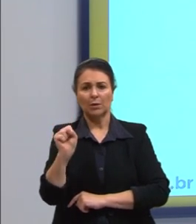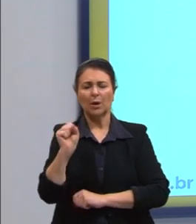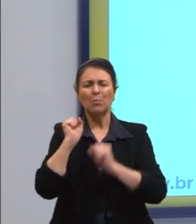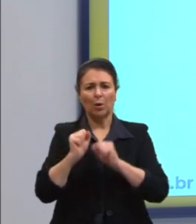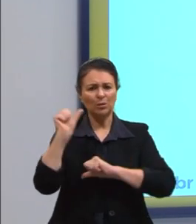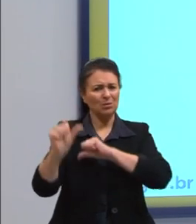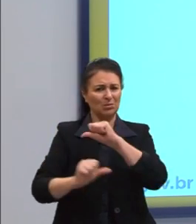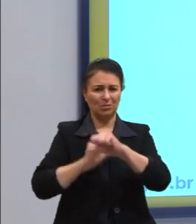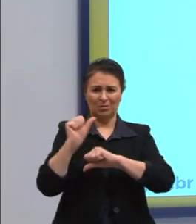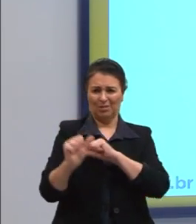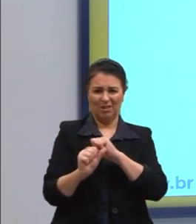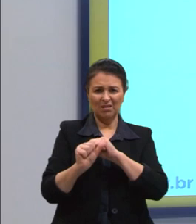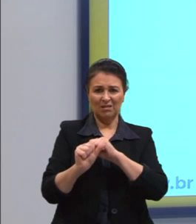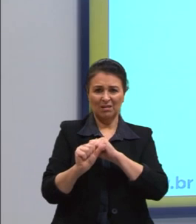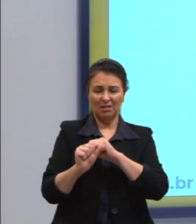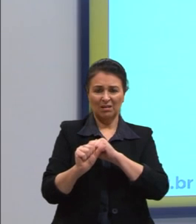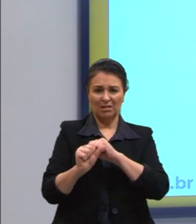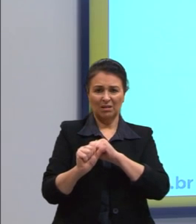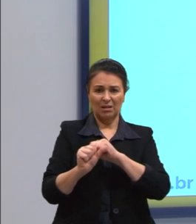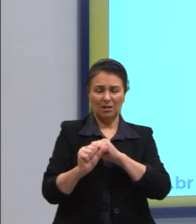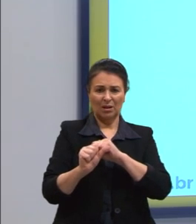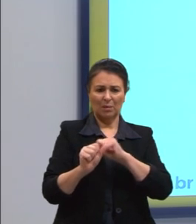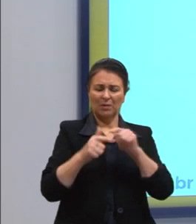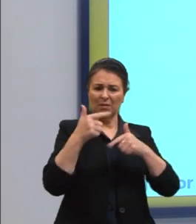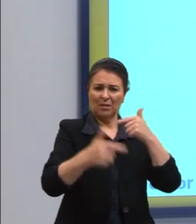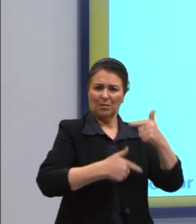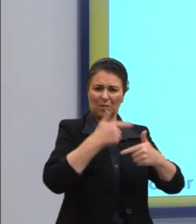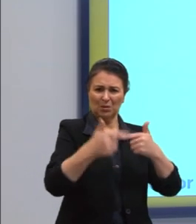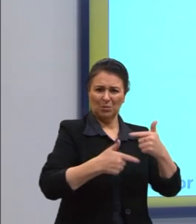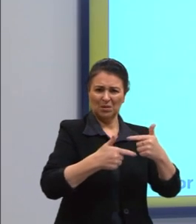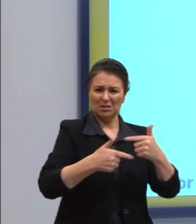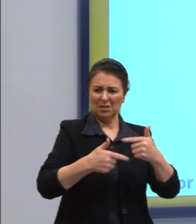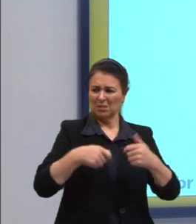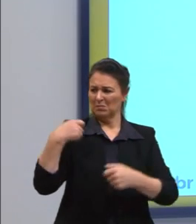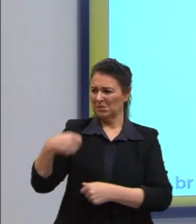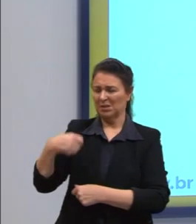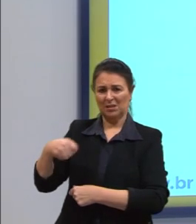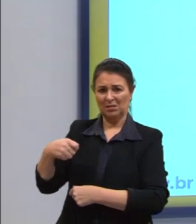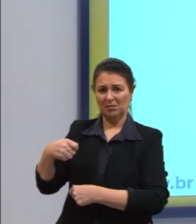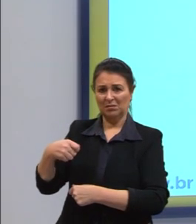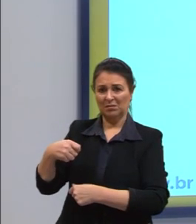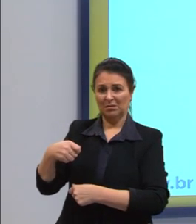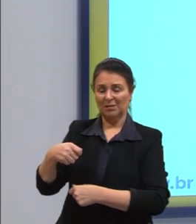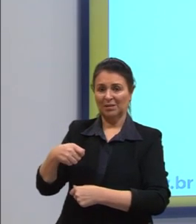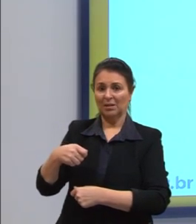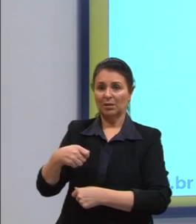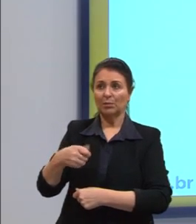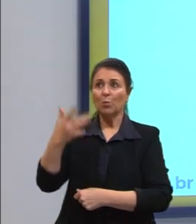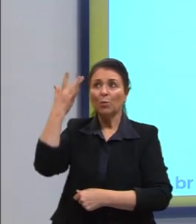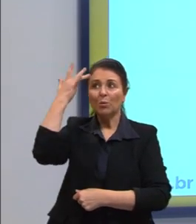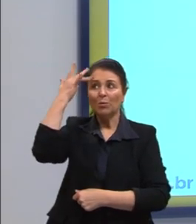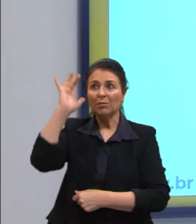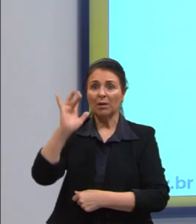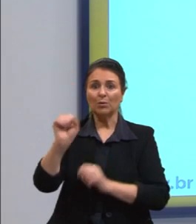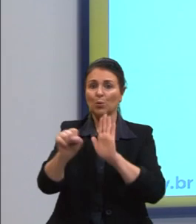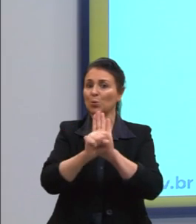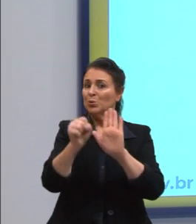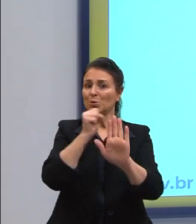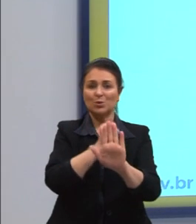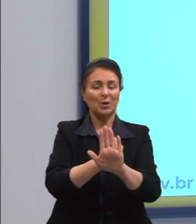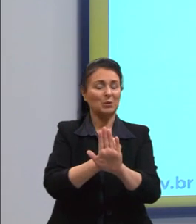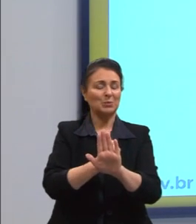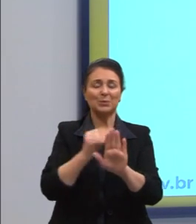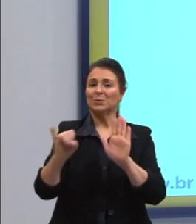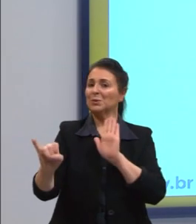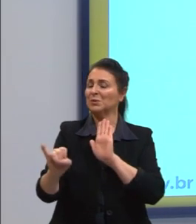Não tem como. Então, aqui nesse caso, eu não vou ter um sujeito possível de se determinar. Aqui a gente